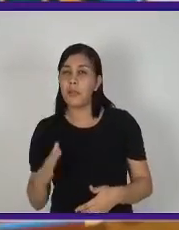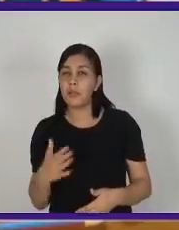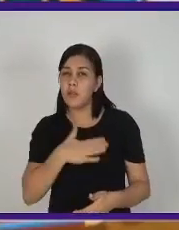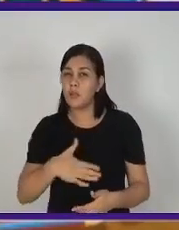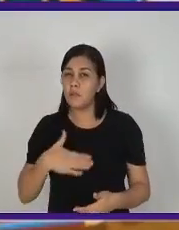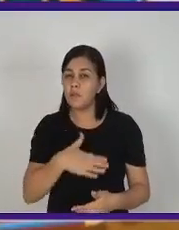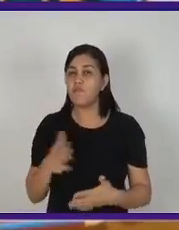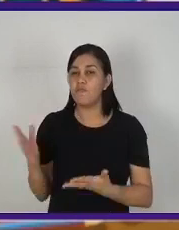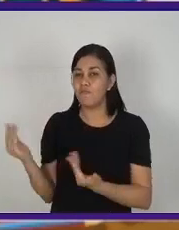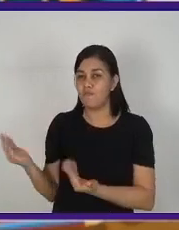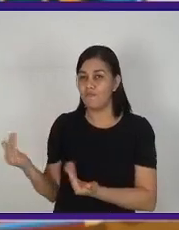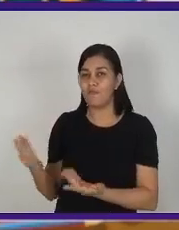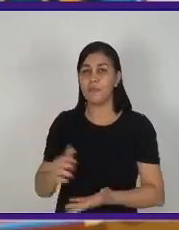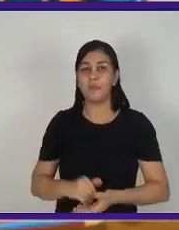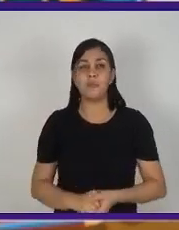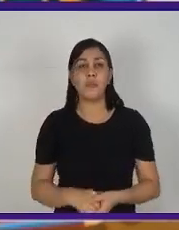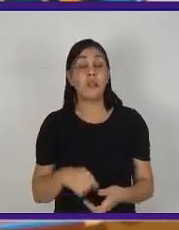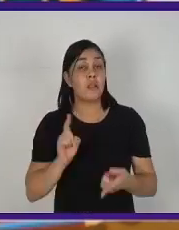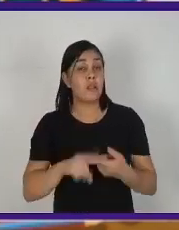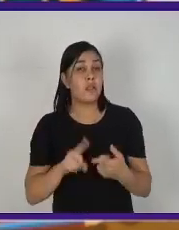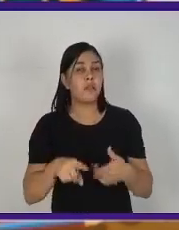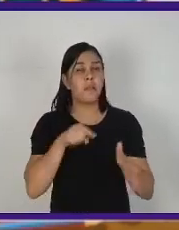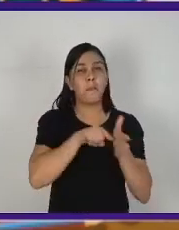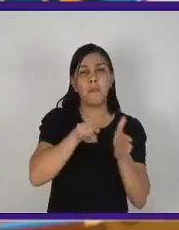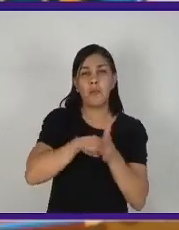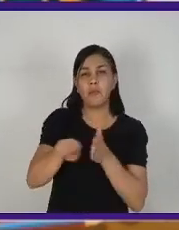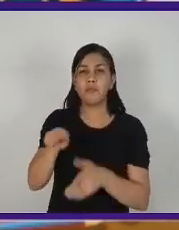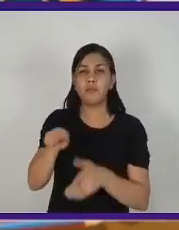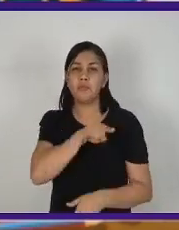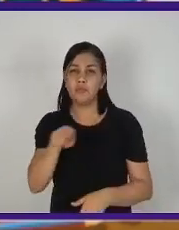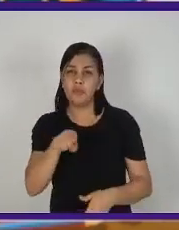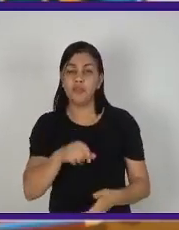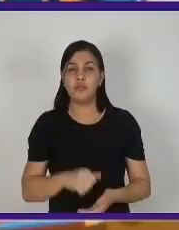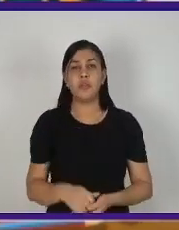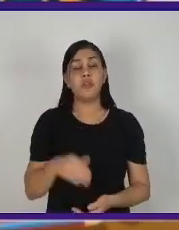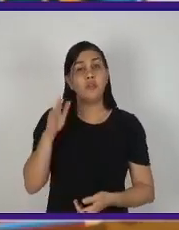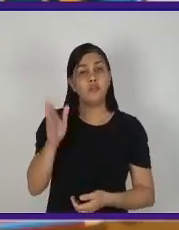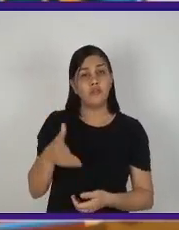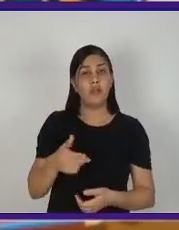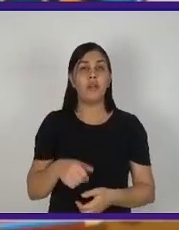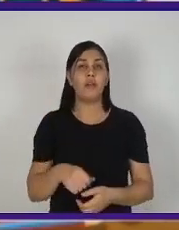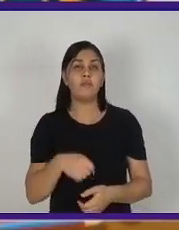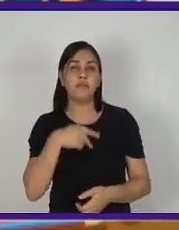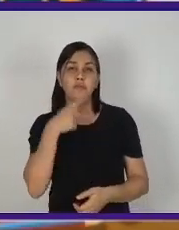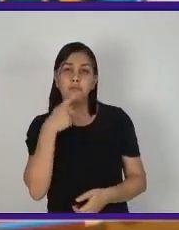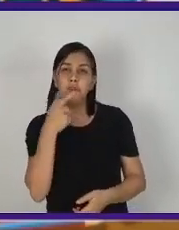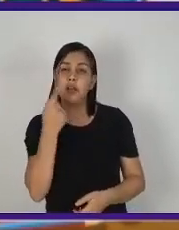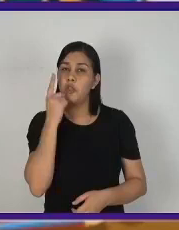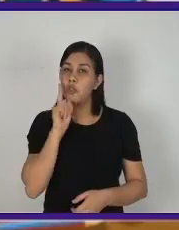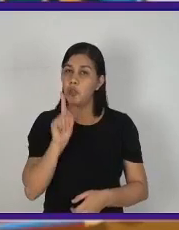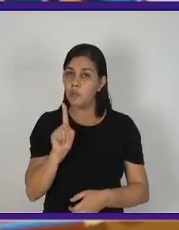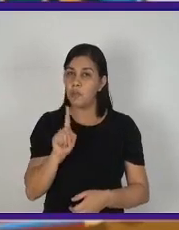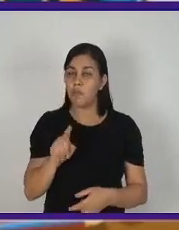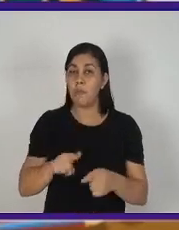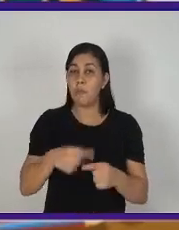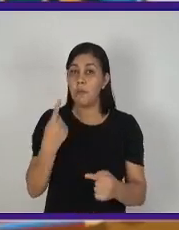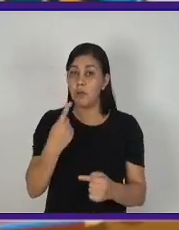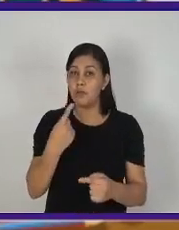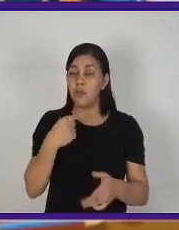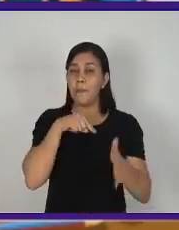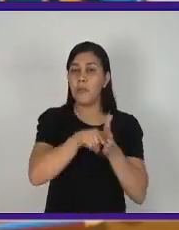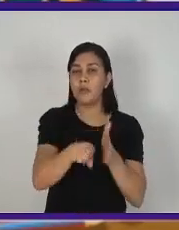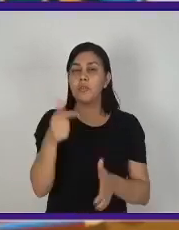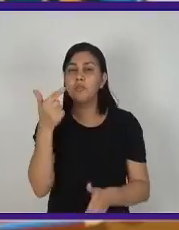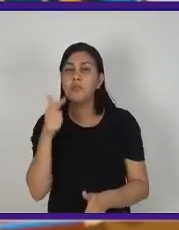Eu trago aqui para vocês alguns questionamentos, né? Uns eu já falei lá no início, mas eu pergunto aqui para